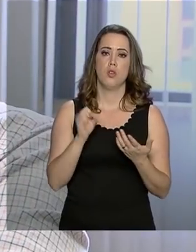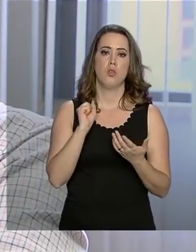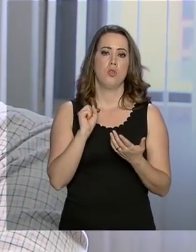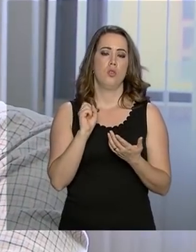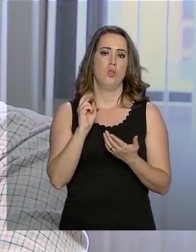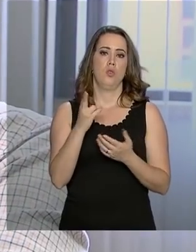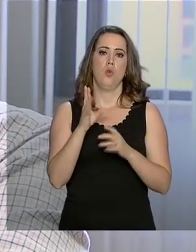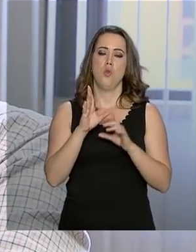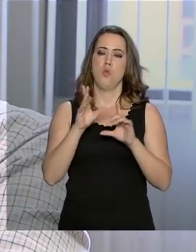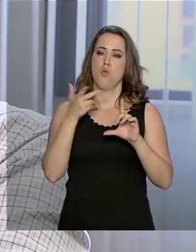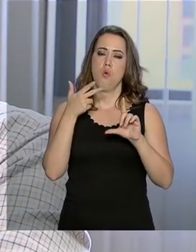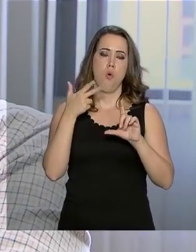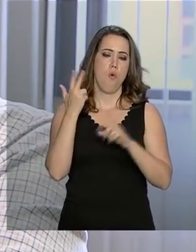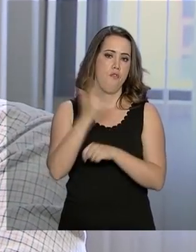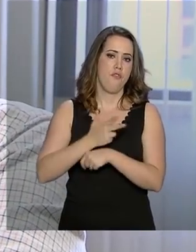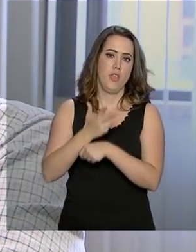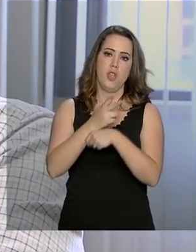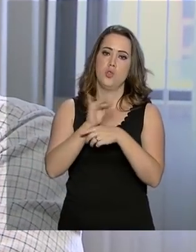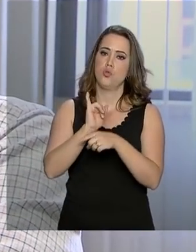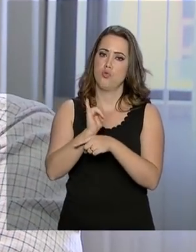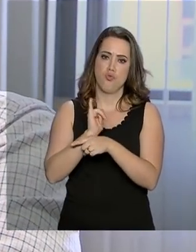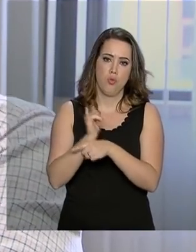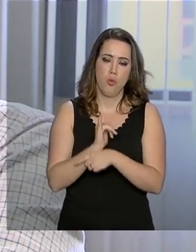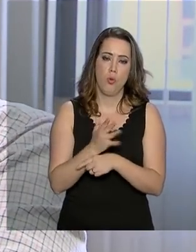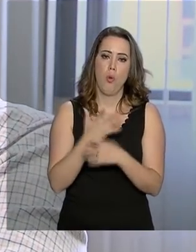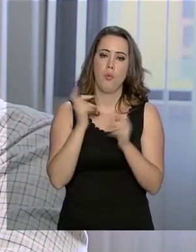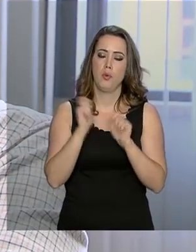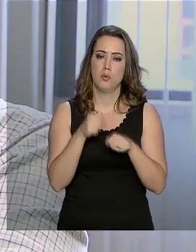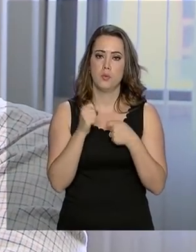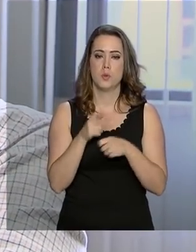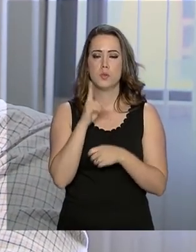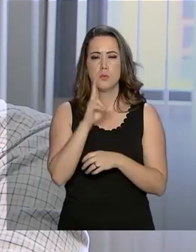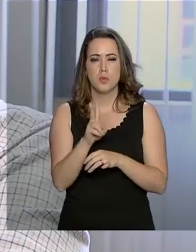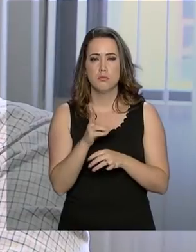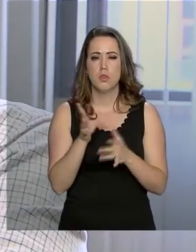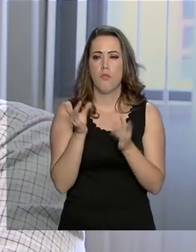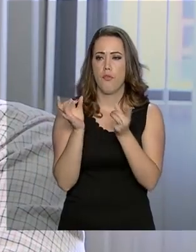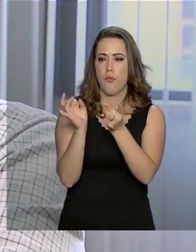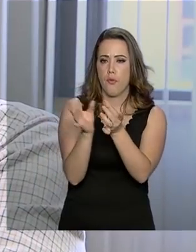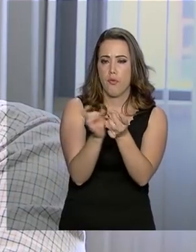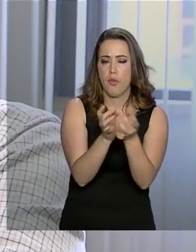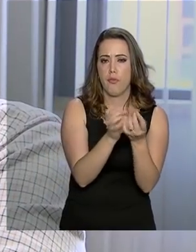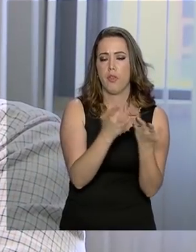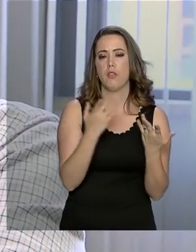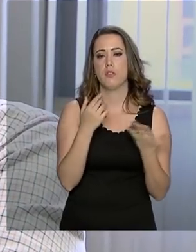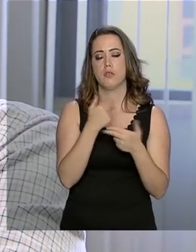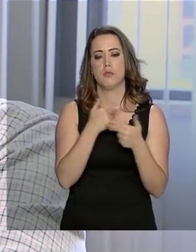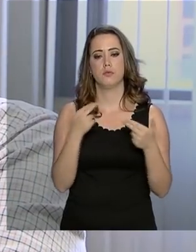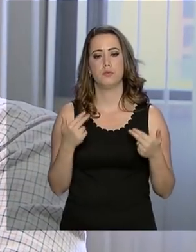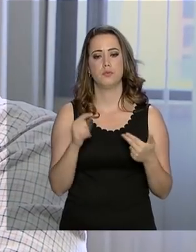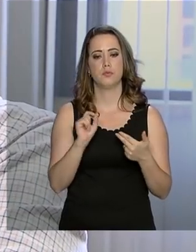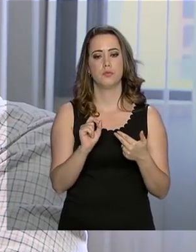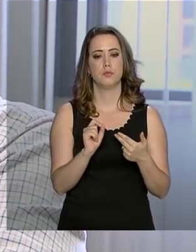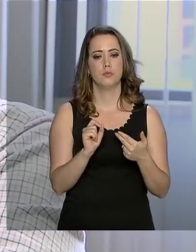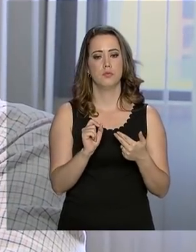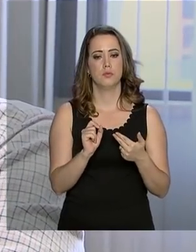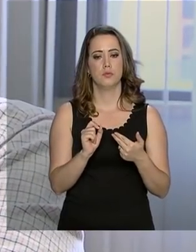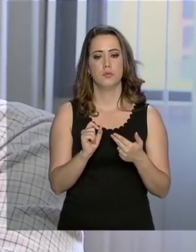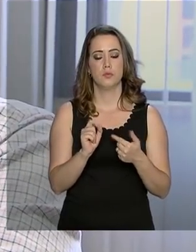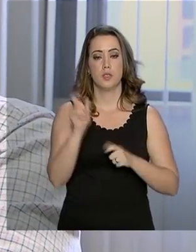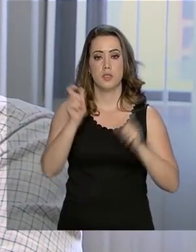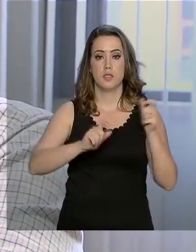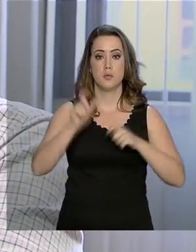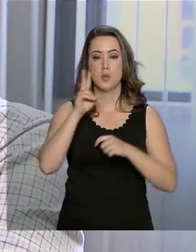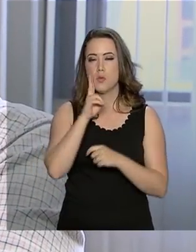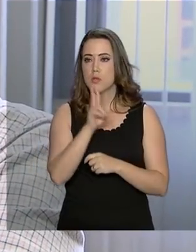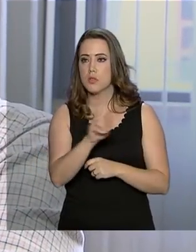na internet, que possibilitam a exploração dessas pessoas